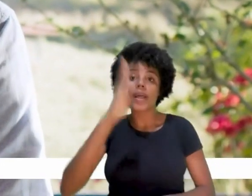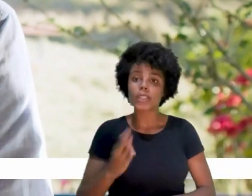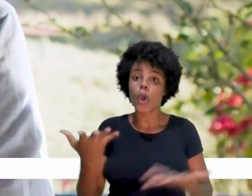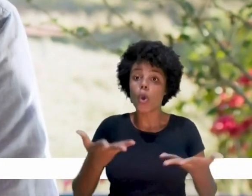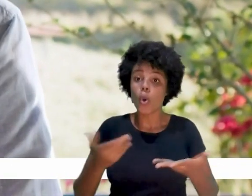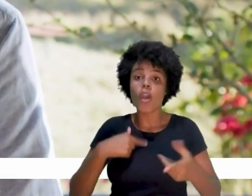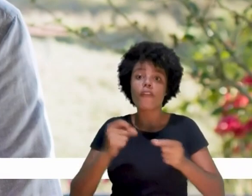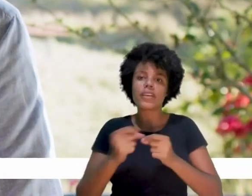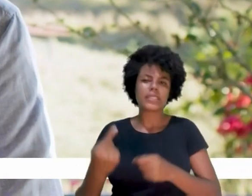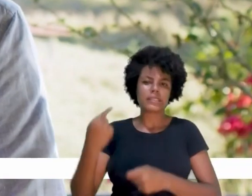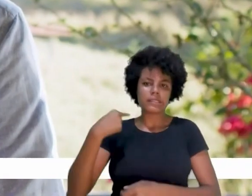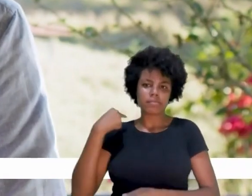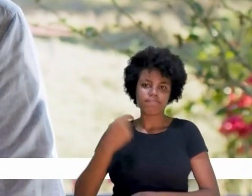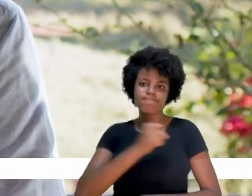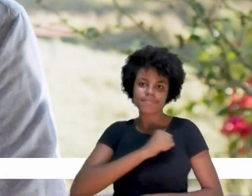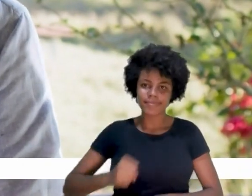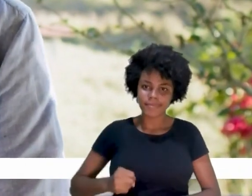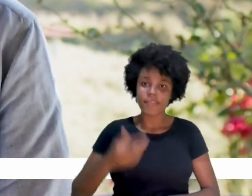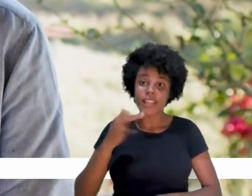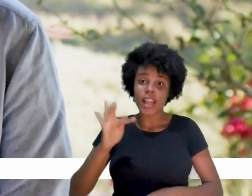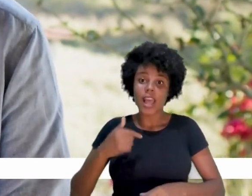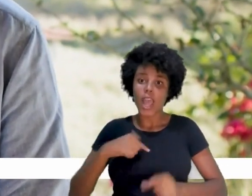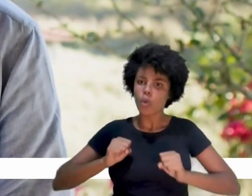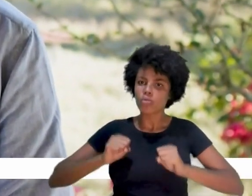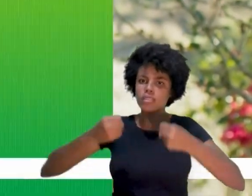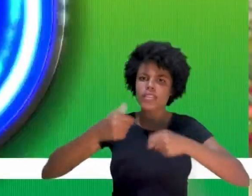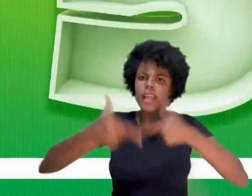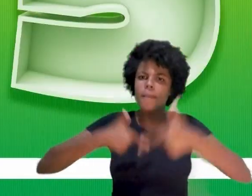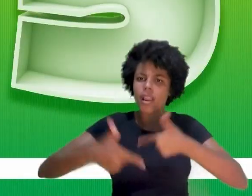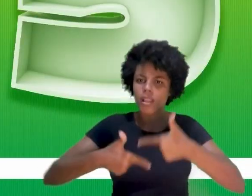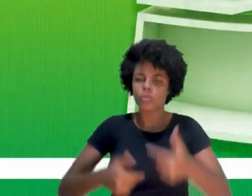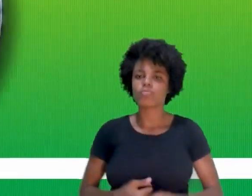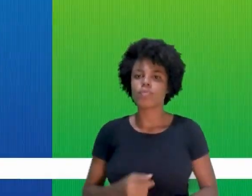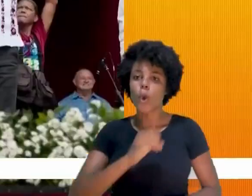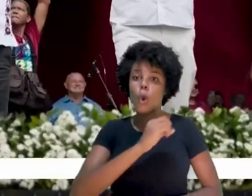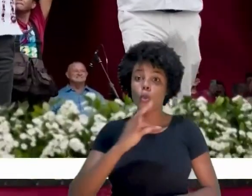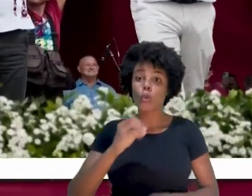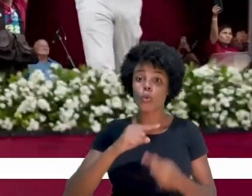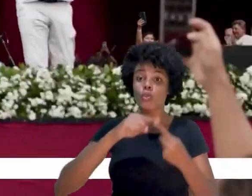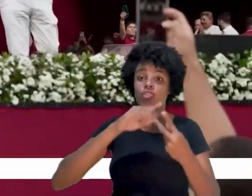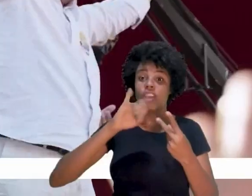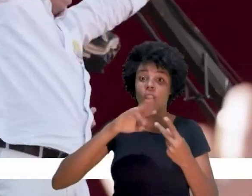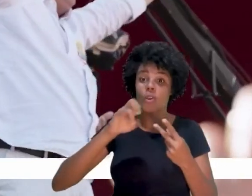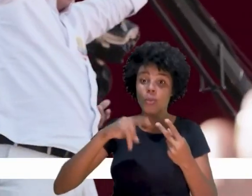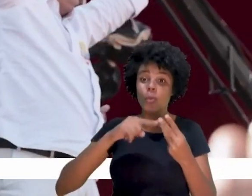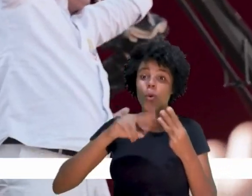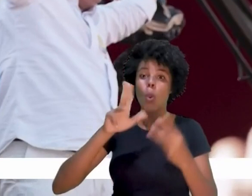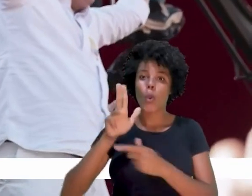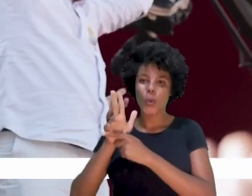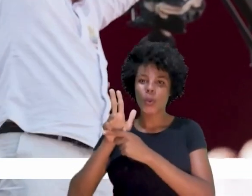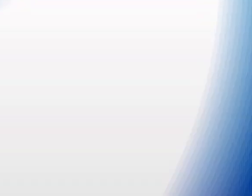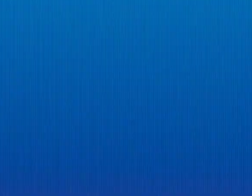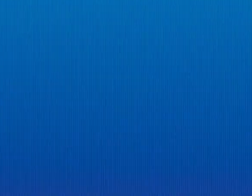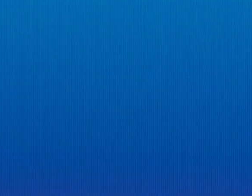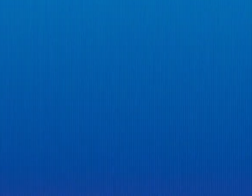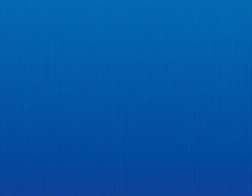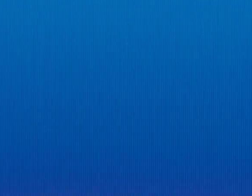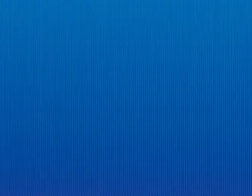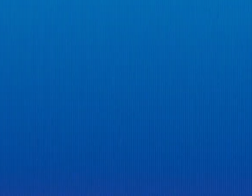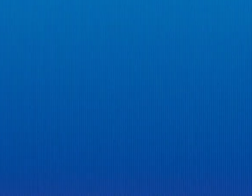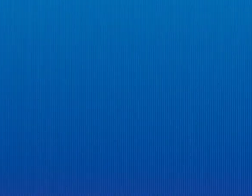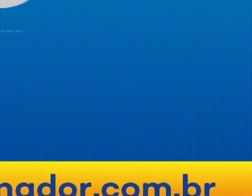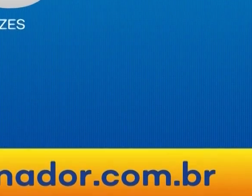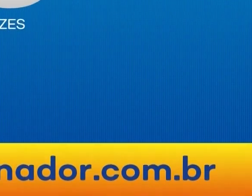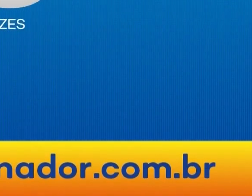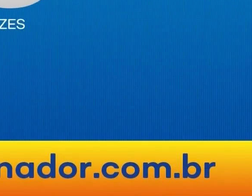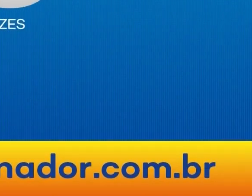assim um ensinamento melhor que eu absorvi em toda a minha vida. É Otto Jerônimo e Lula, Otto